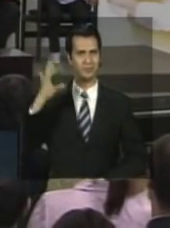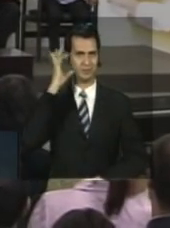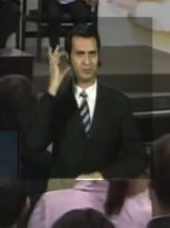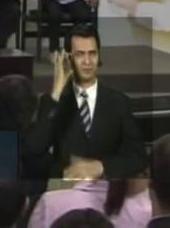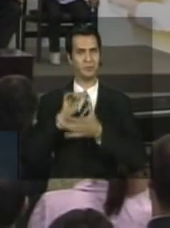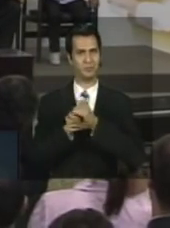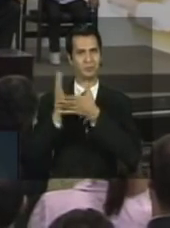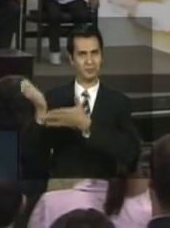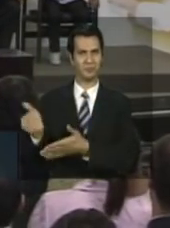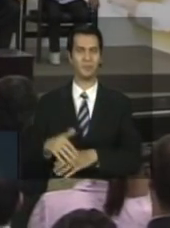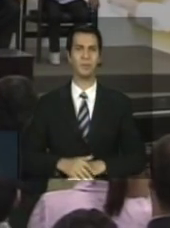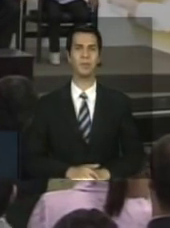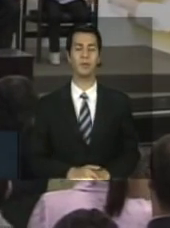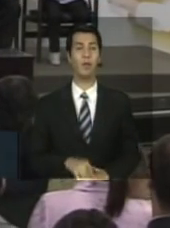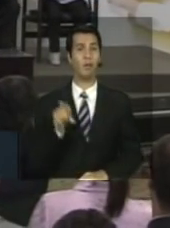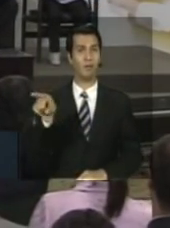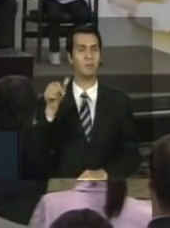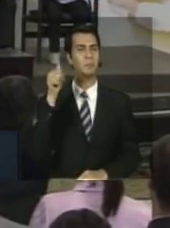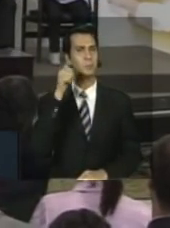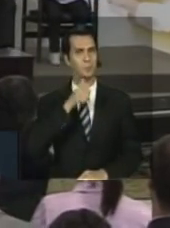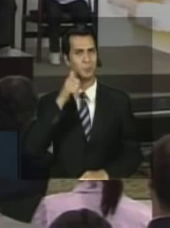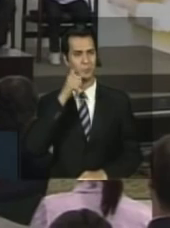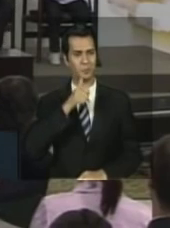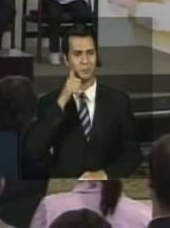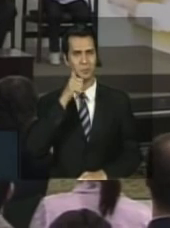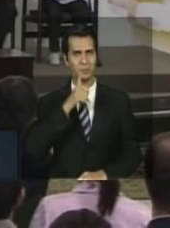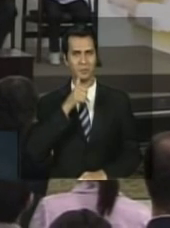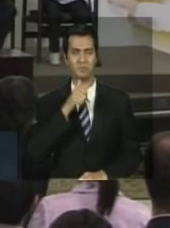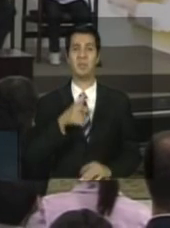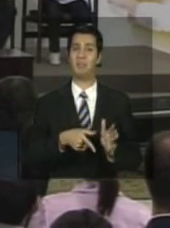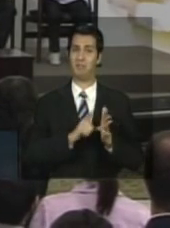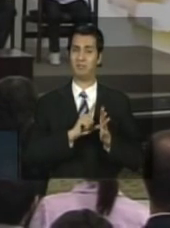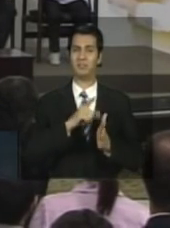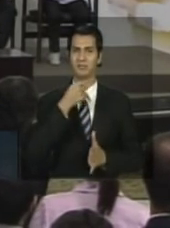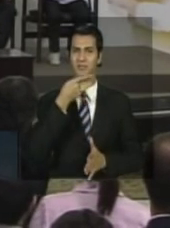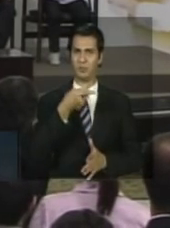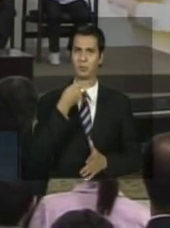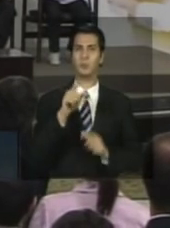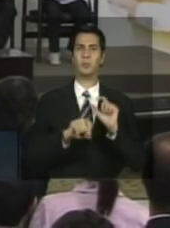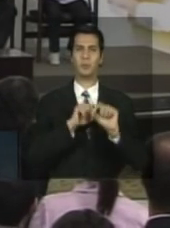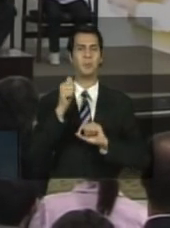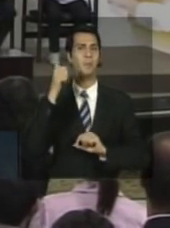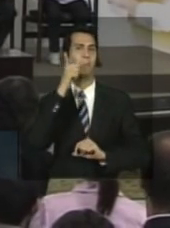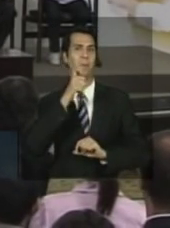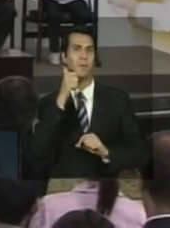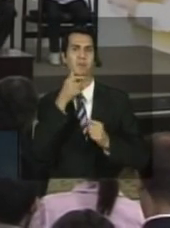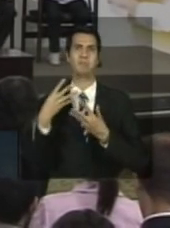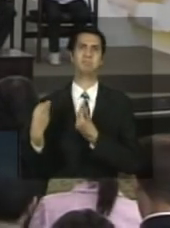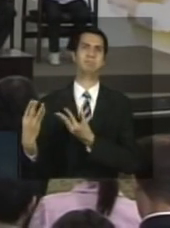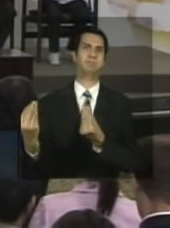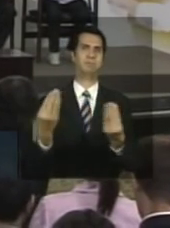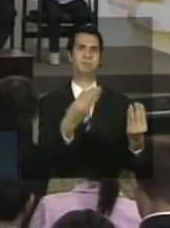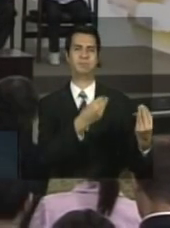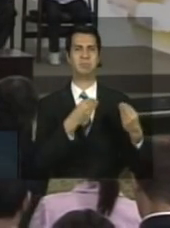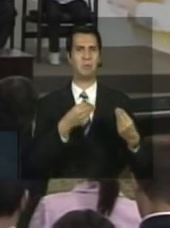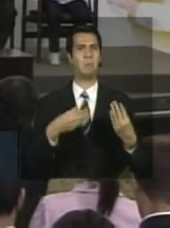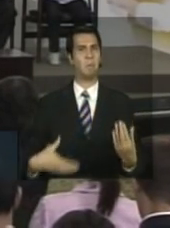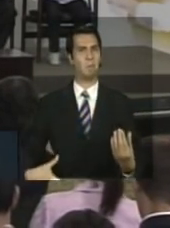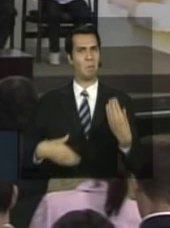e se tratando de uma mulher, como ele mencionou agora, as mulheres tomando posse,